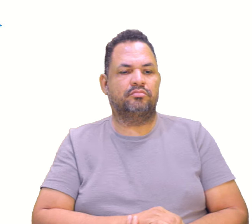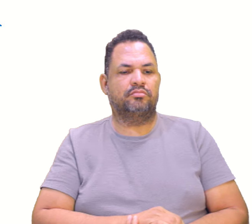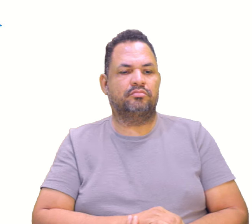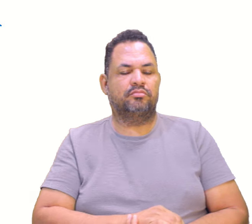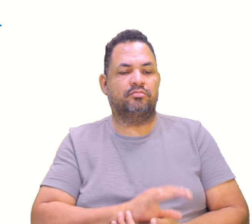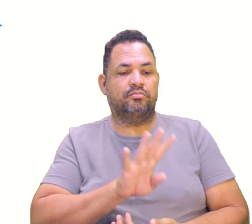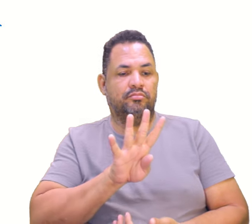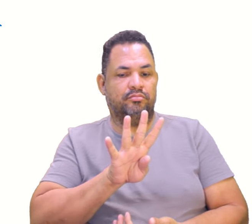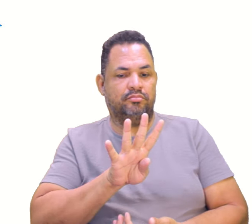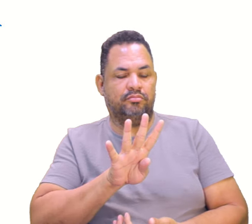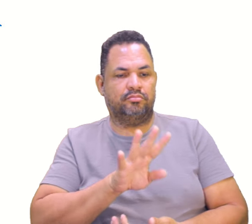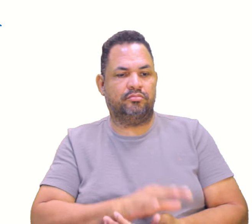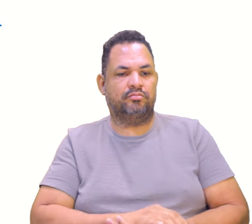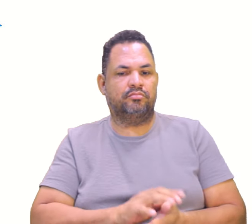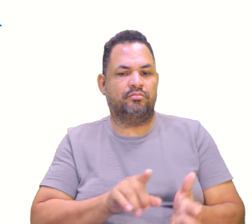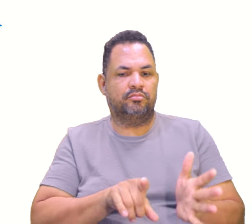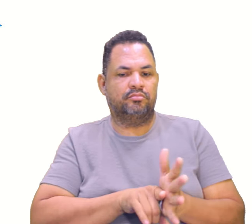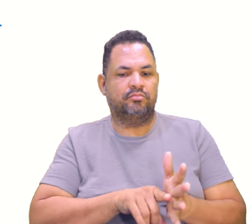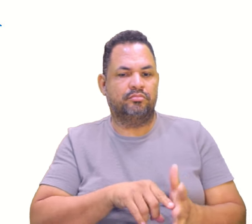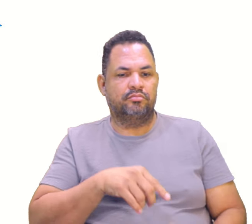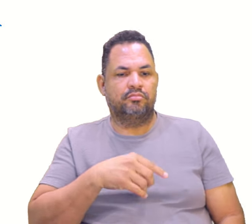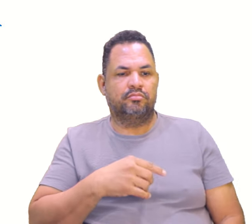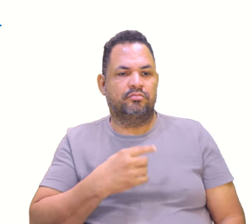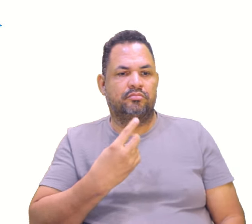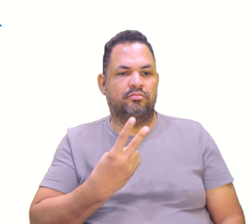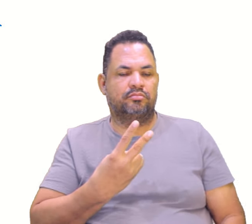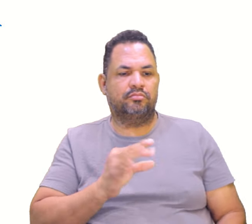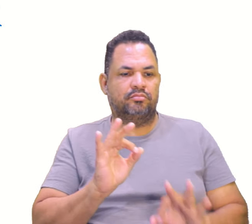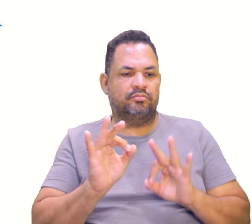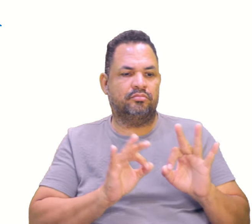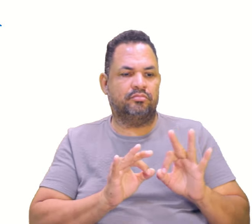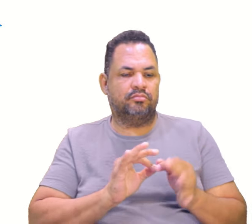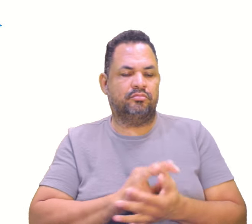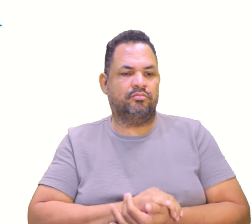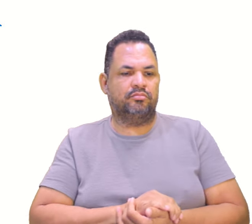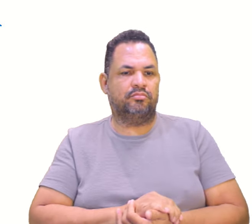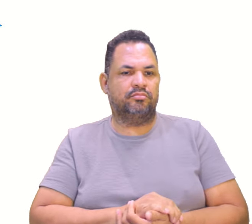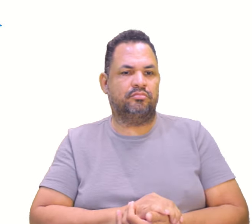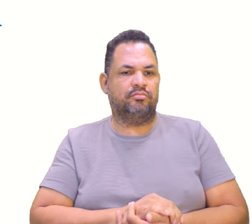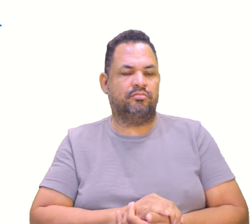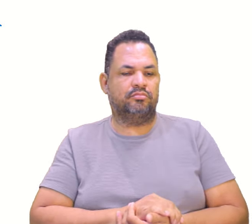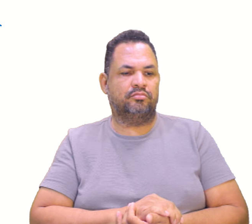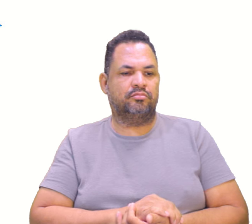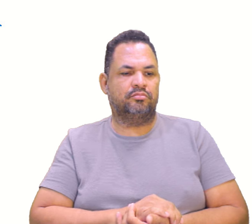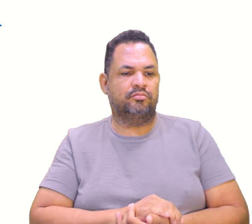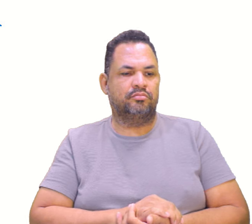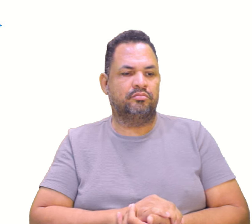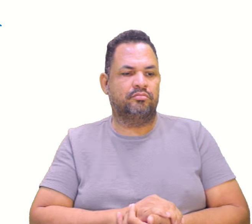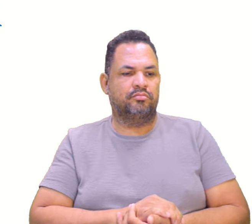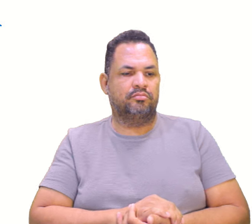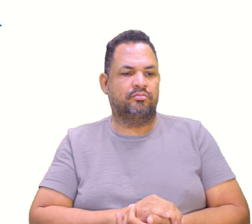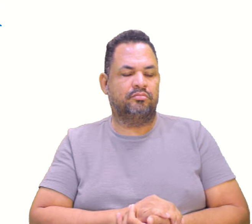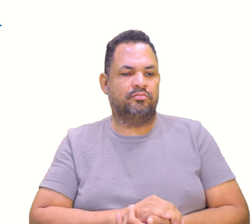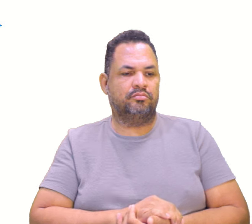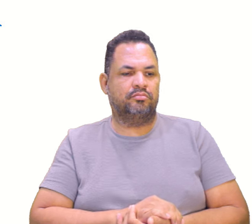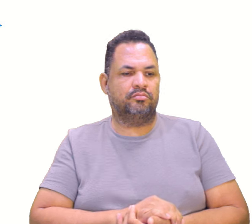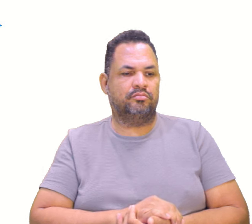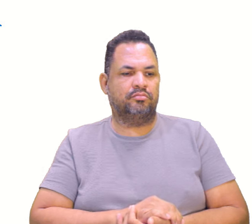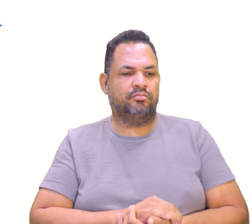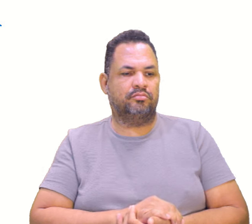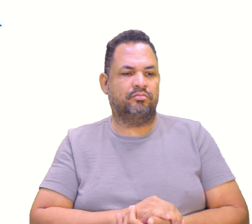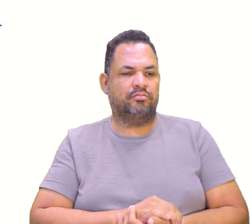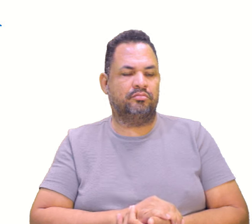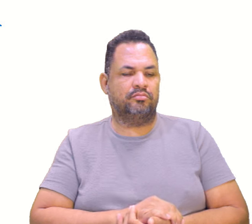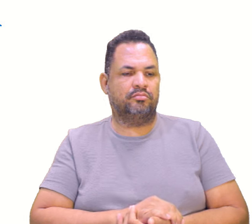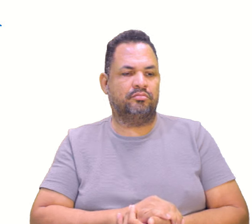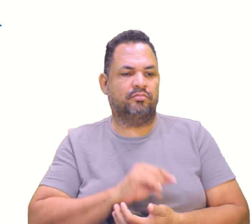Quem é o ponto B? Menos 2 para x, menos 1, menos 2. Vai para a esquerda. E 3 para y. 1, 2, 3. Exatamente aqui